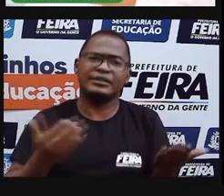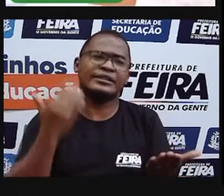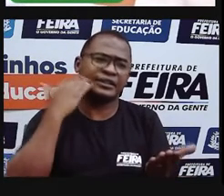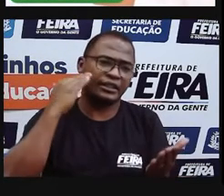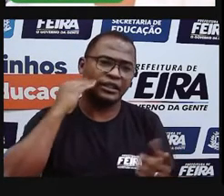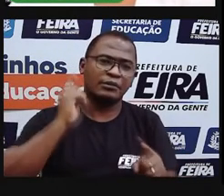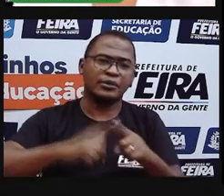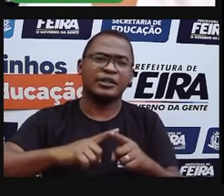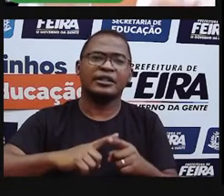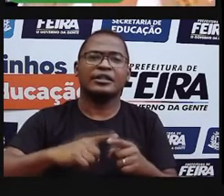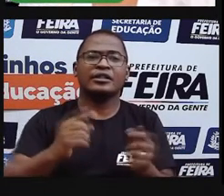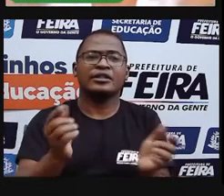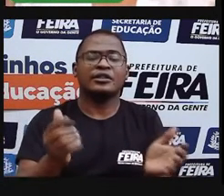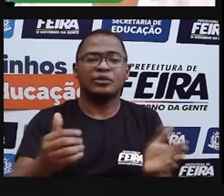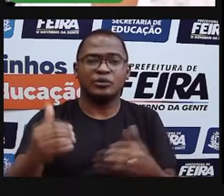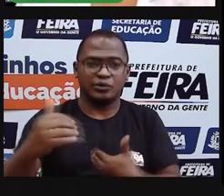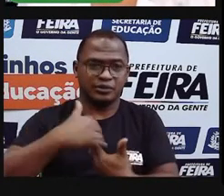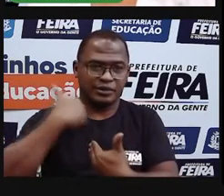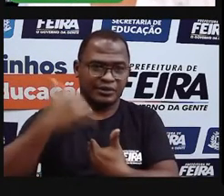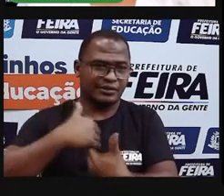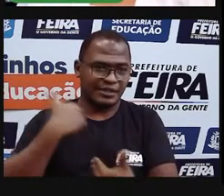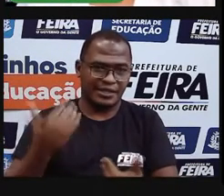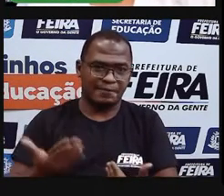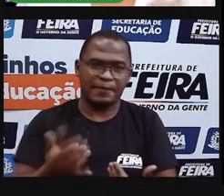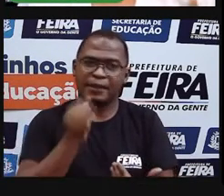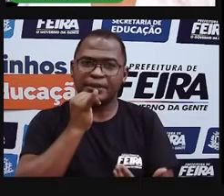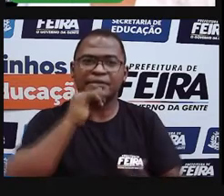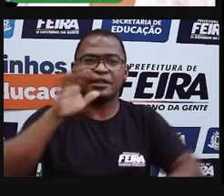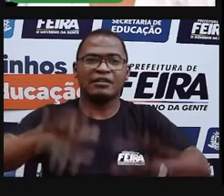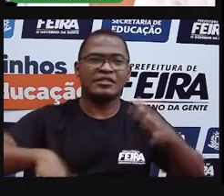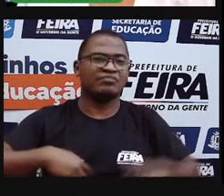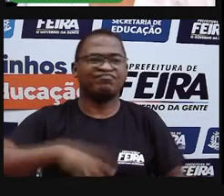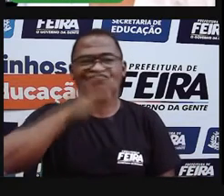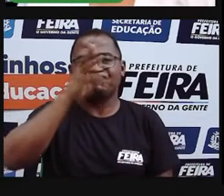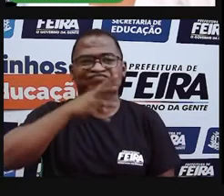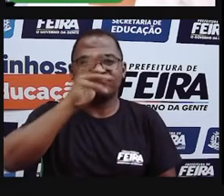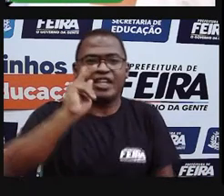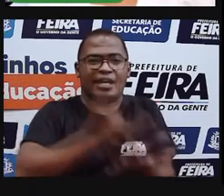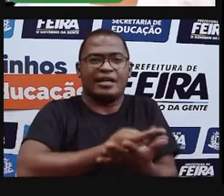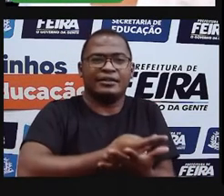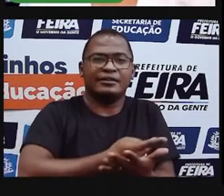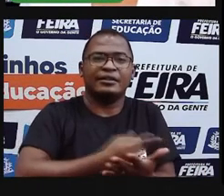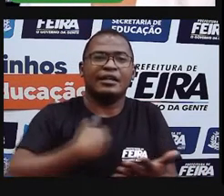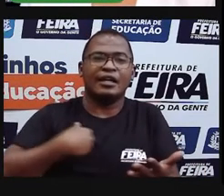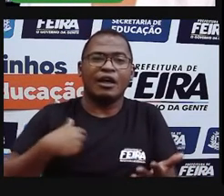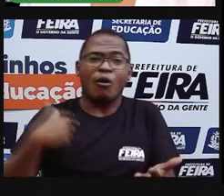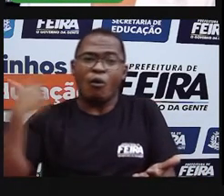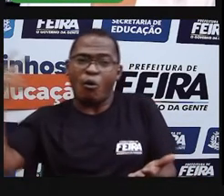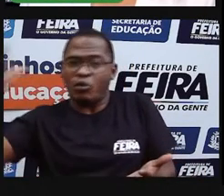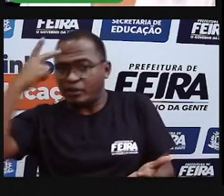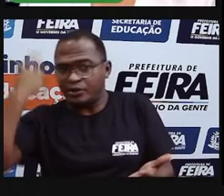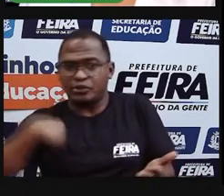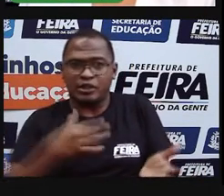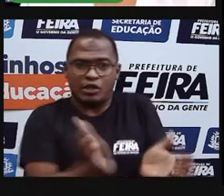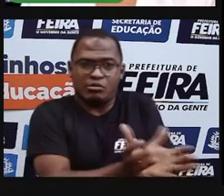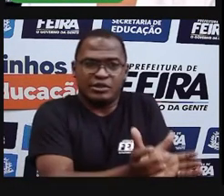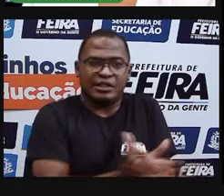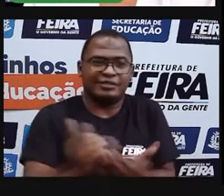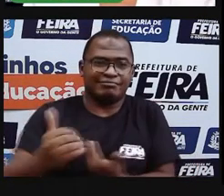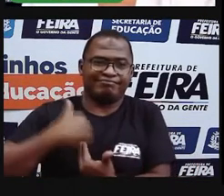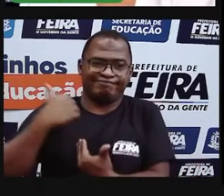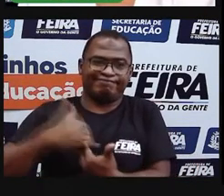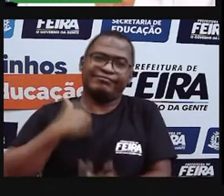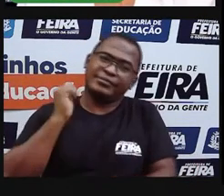outras pessoas na comunidade para nos ensinar, né? Então, a comunidade é isso. É um grupo de pessoas reunidas naquele